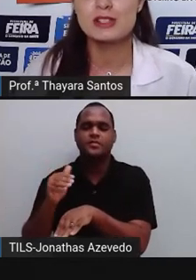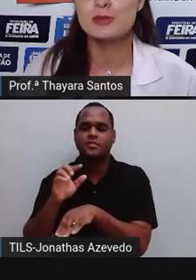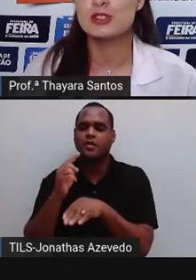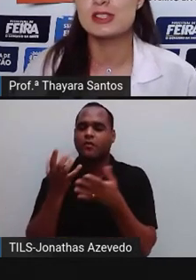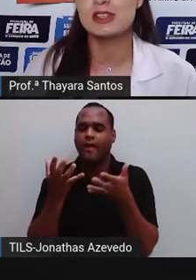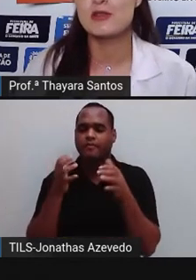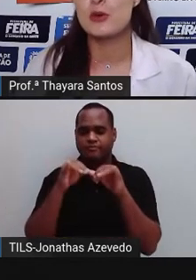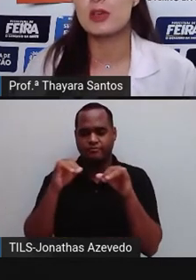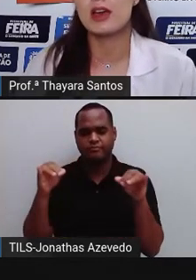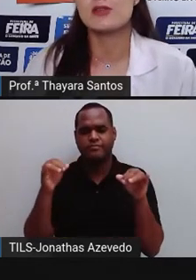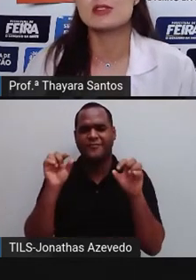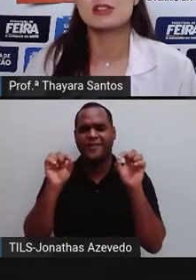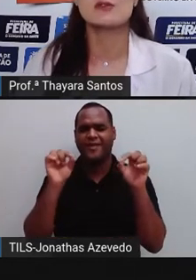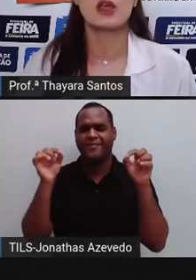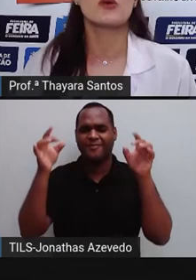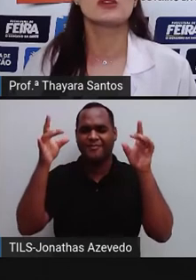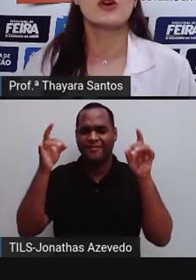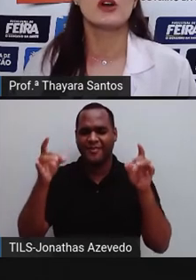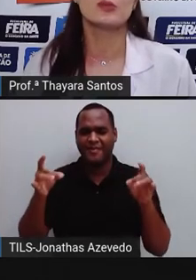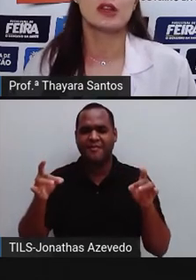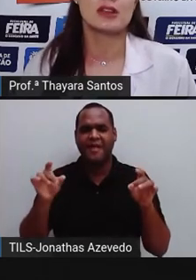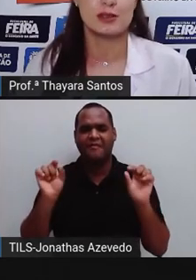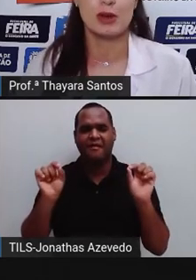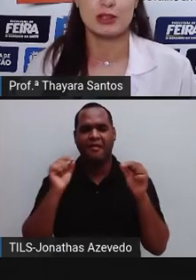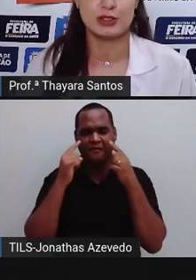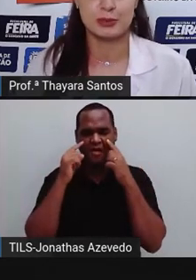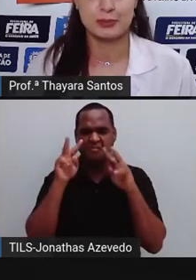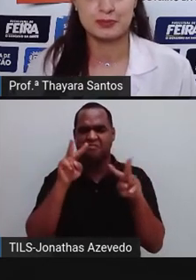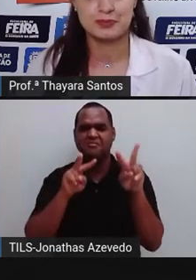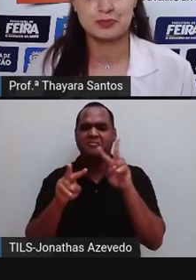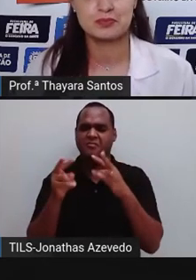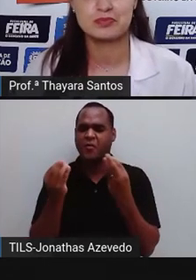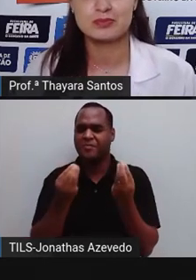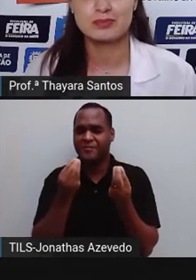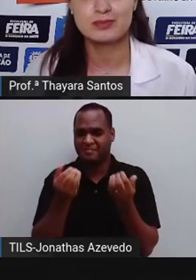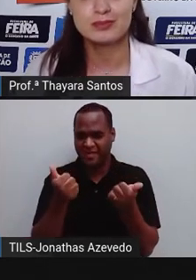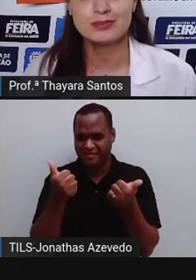Agora eu quero que vocês me descrevam o que é que vocês veem quando olham para essa imagem.